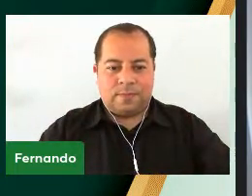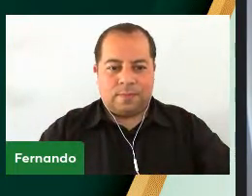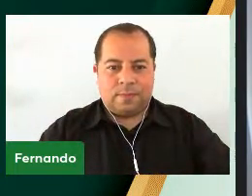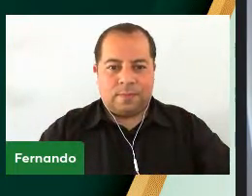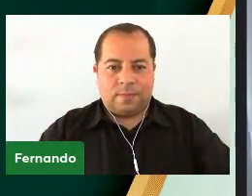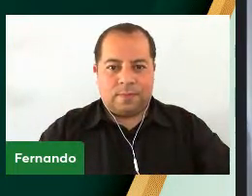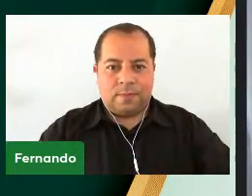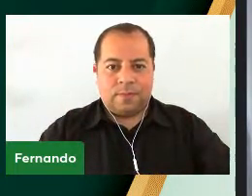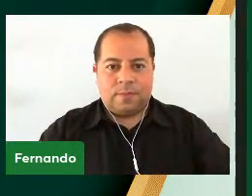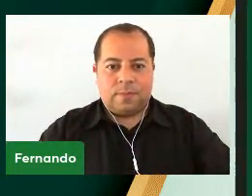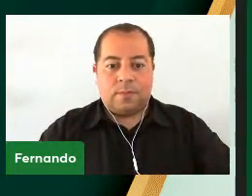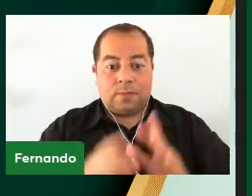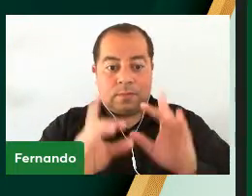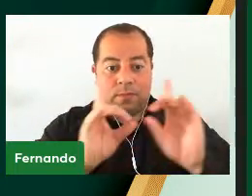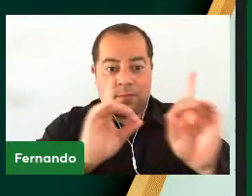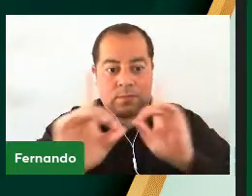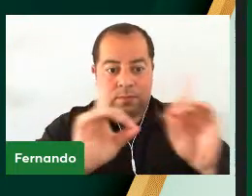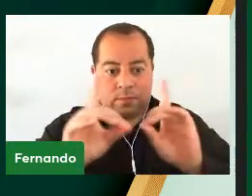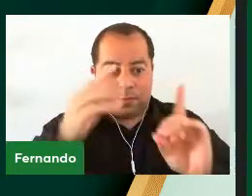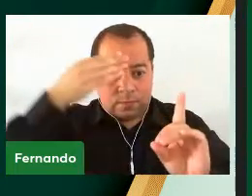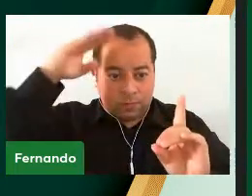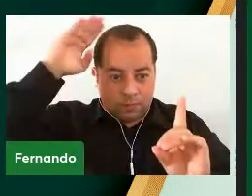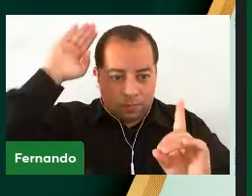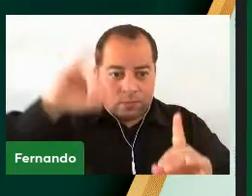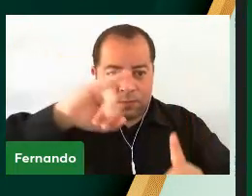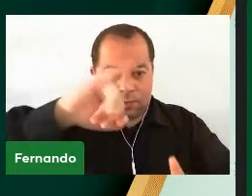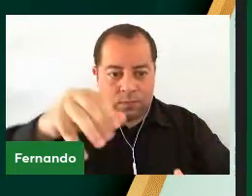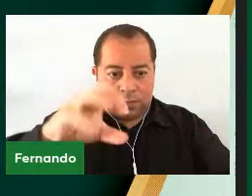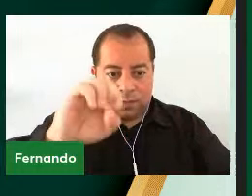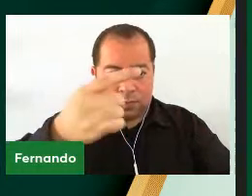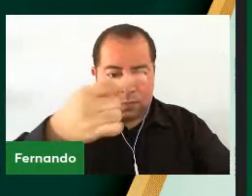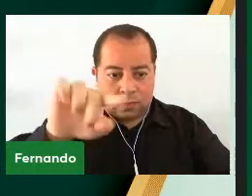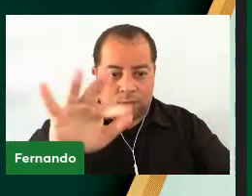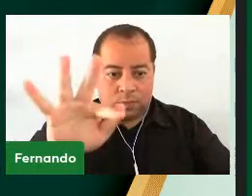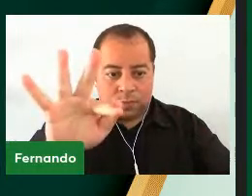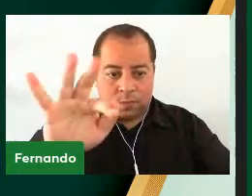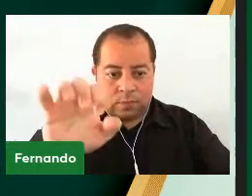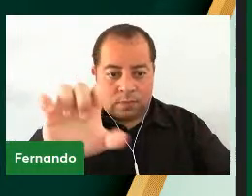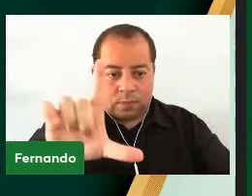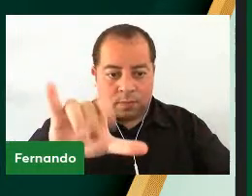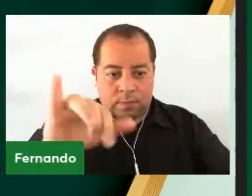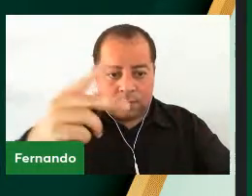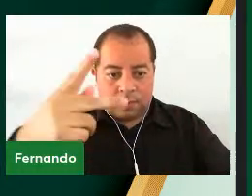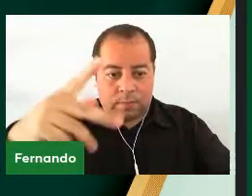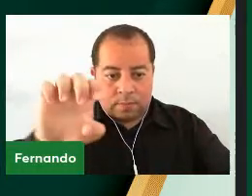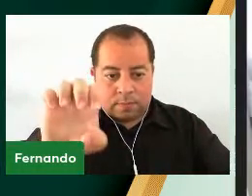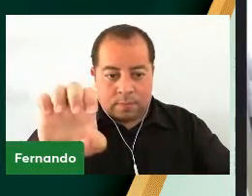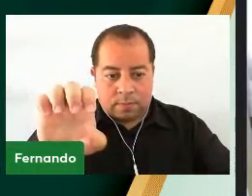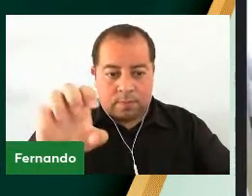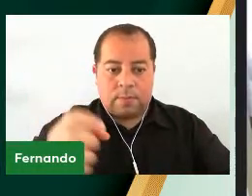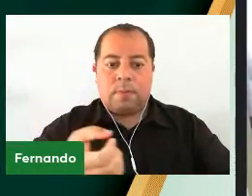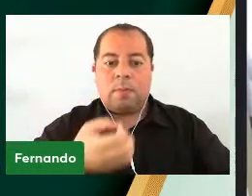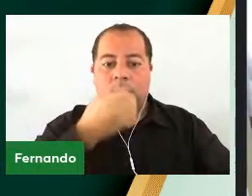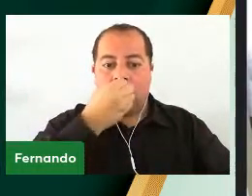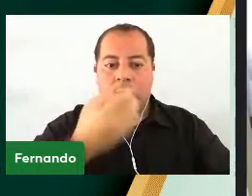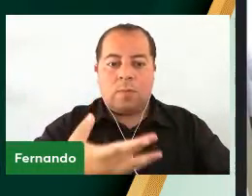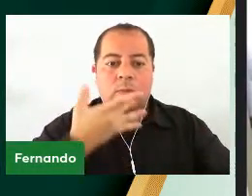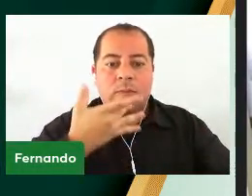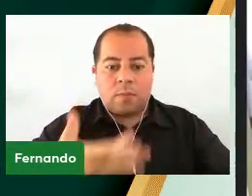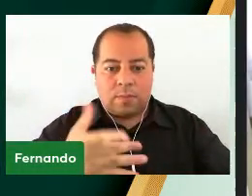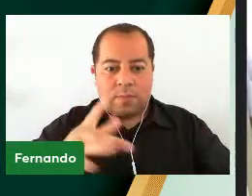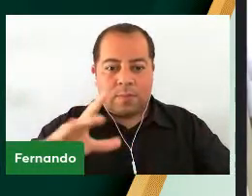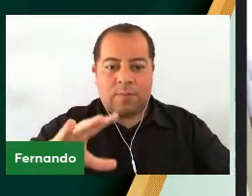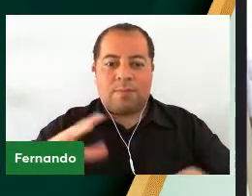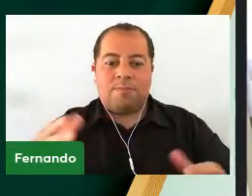Coordenador acadêmico, professor João Felipe Pérez Reza. Boa tarde, que tenhamos todos uma